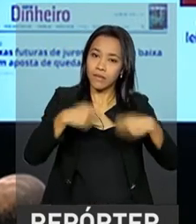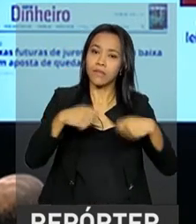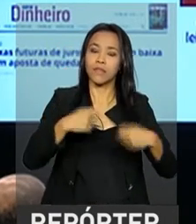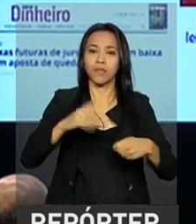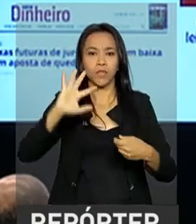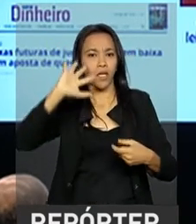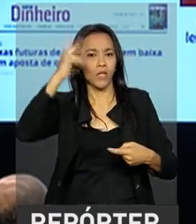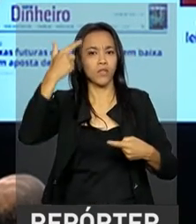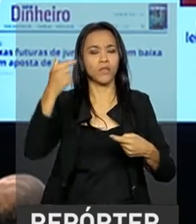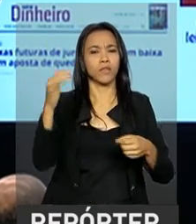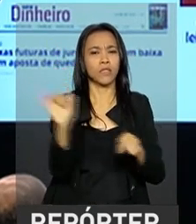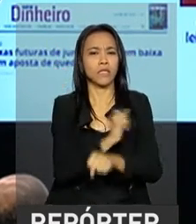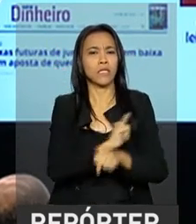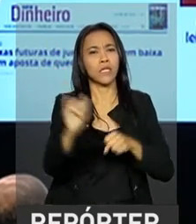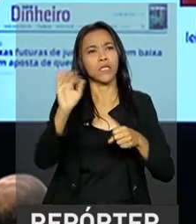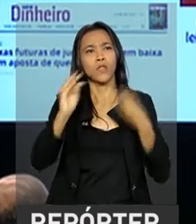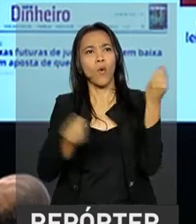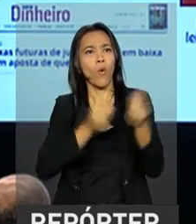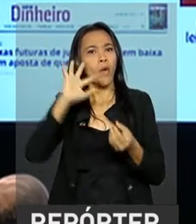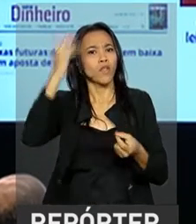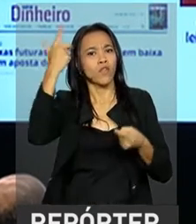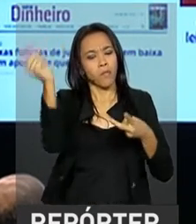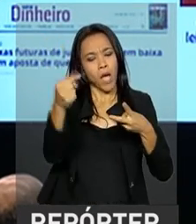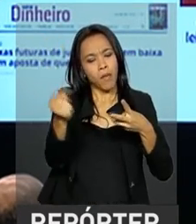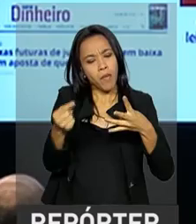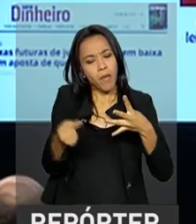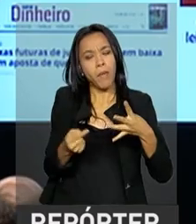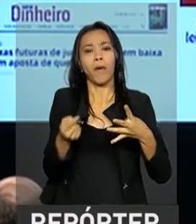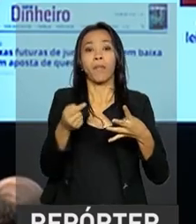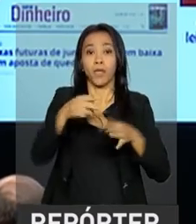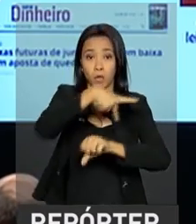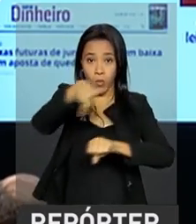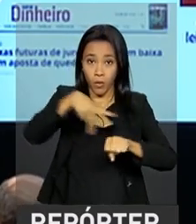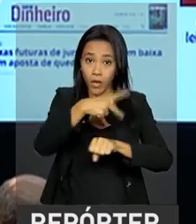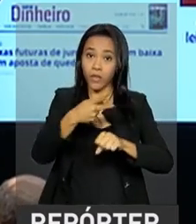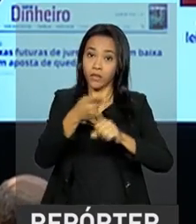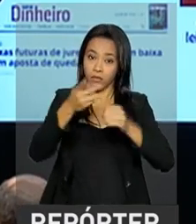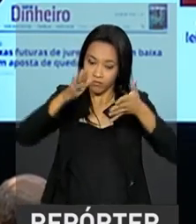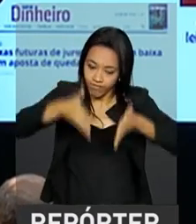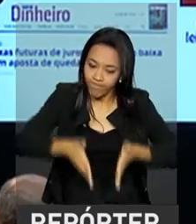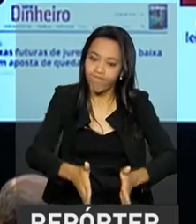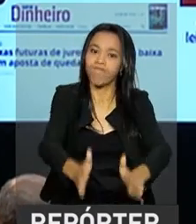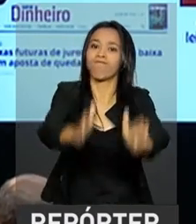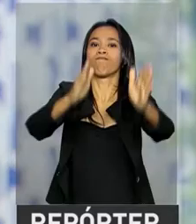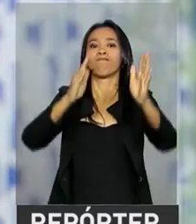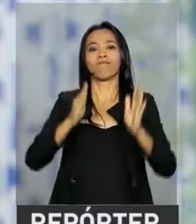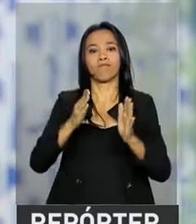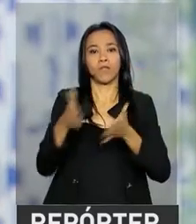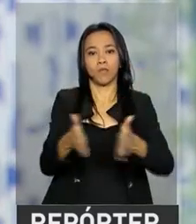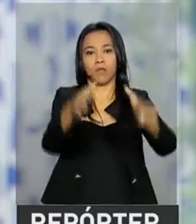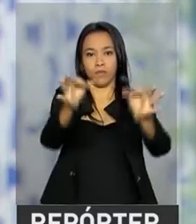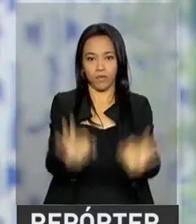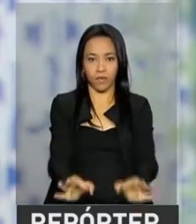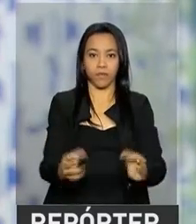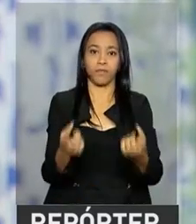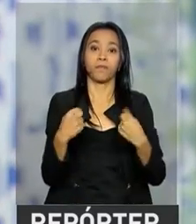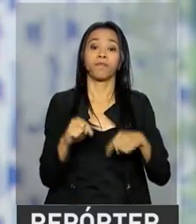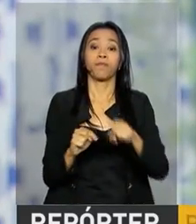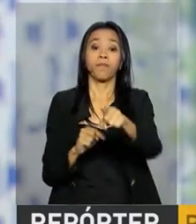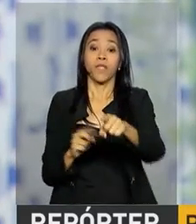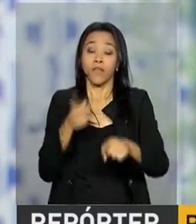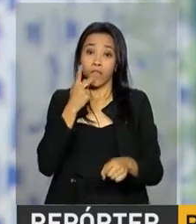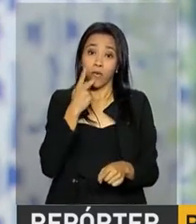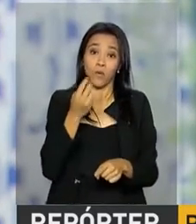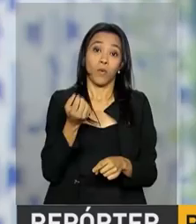ações necessárias para recolocar o país na direção correta. O ministro disse ainda que a